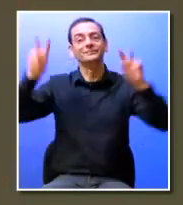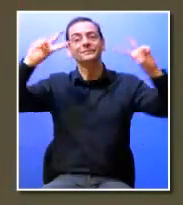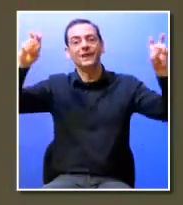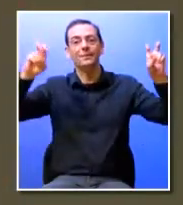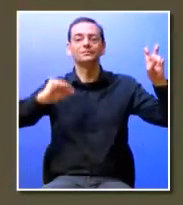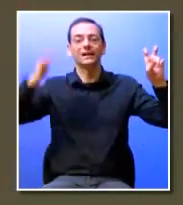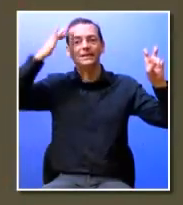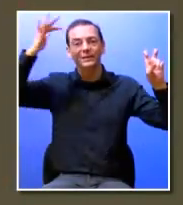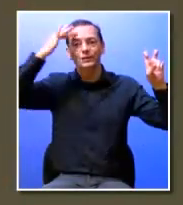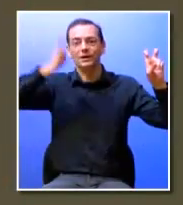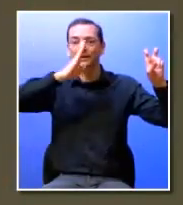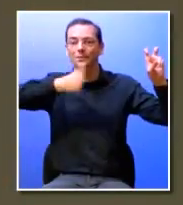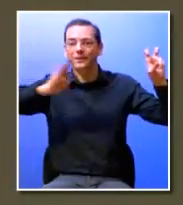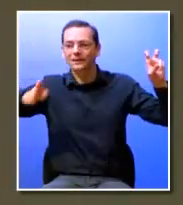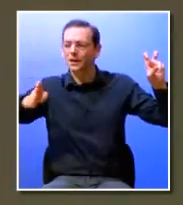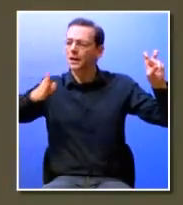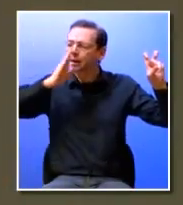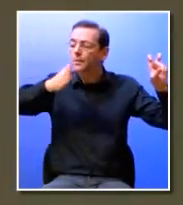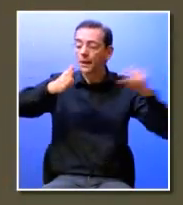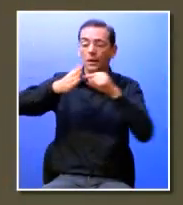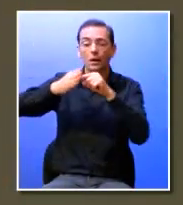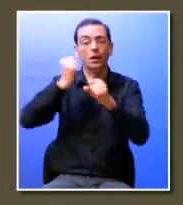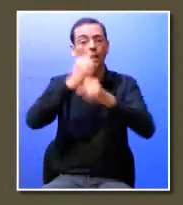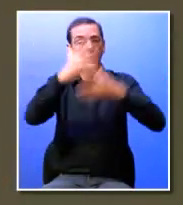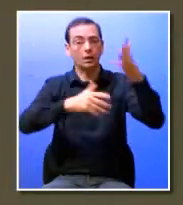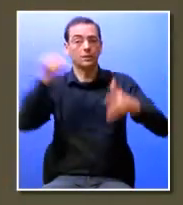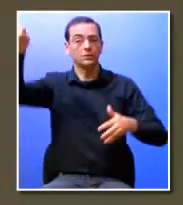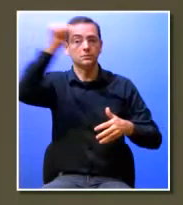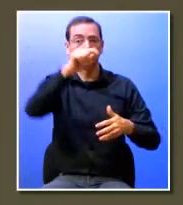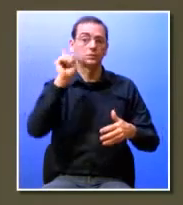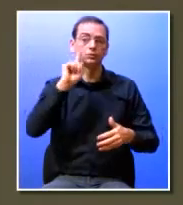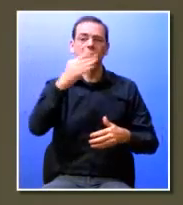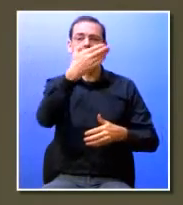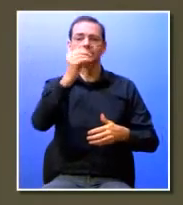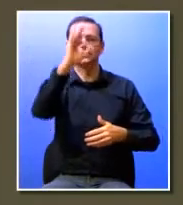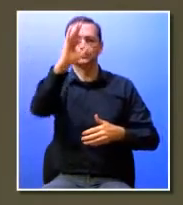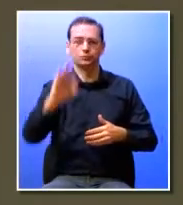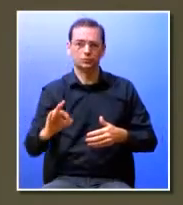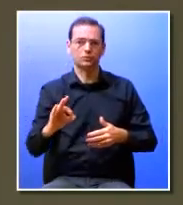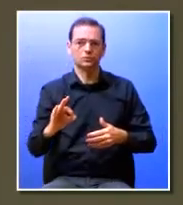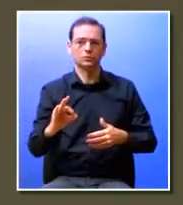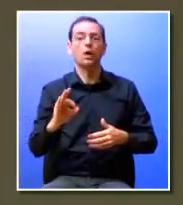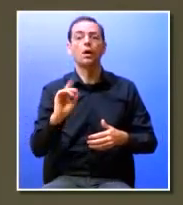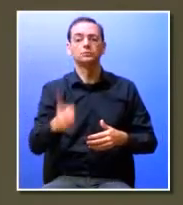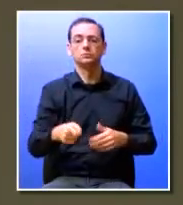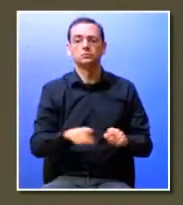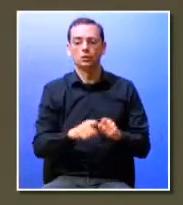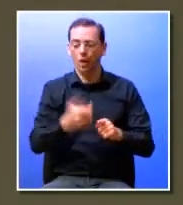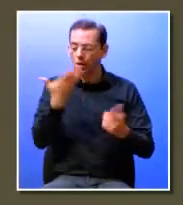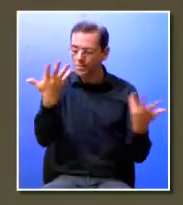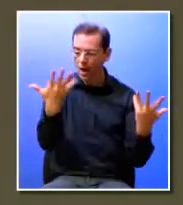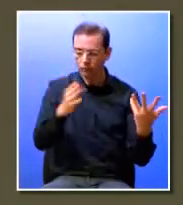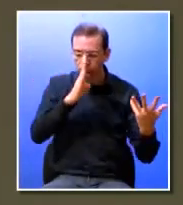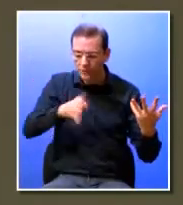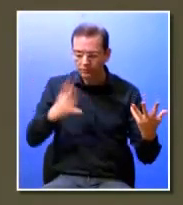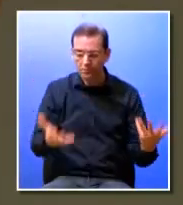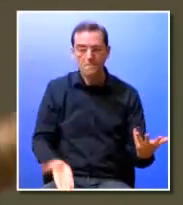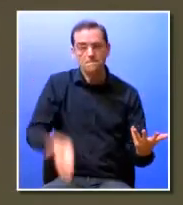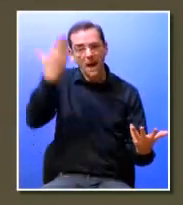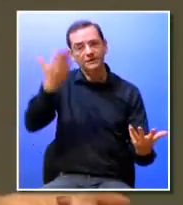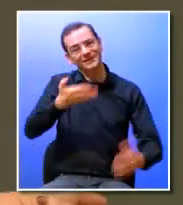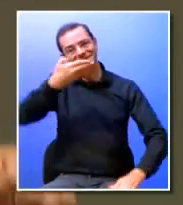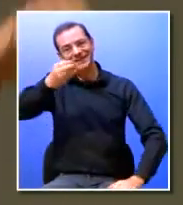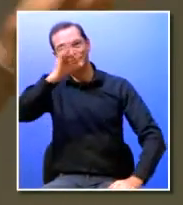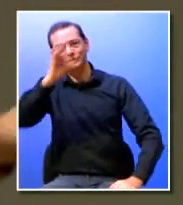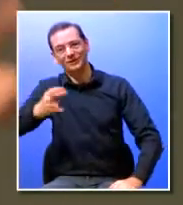prática de facto a prática está muito nas empresas e aqui aprende-se muito o 70% é muito aprender por fazer mas também não significa que não